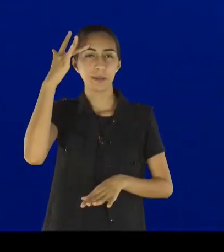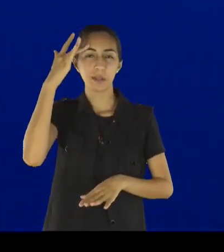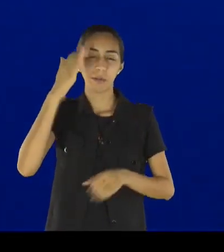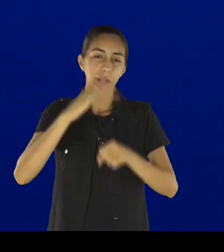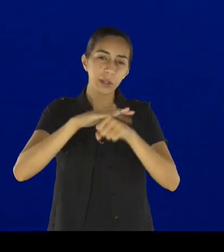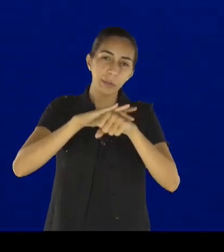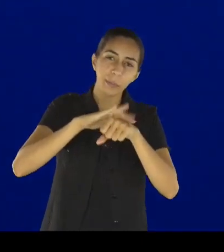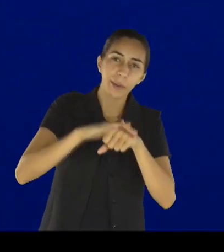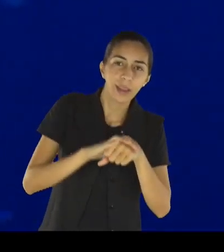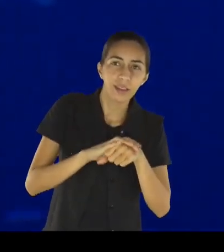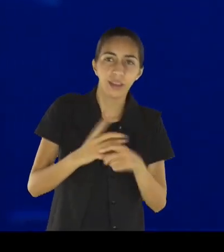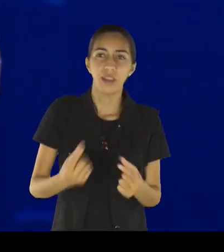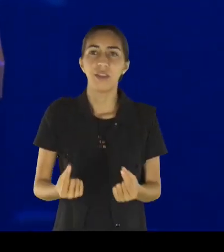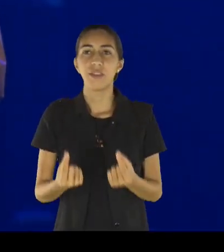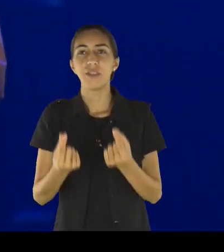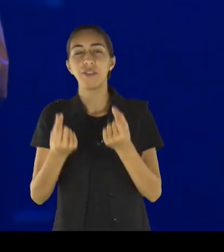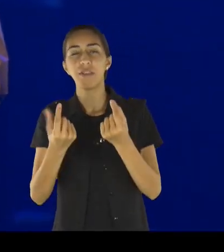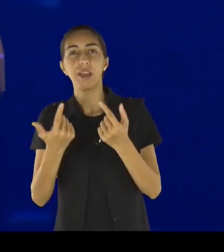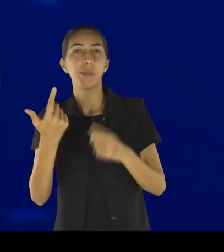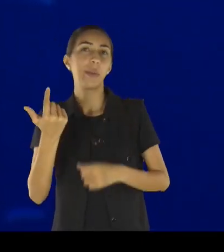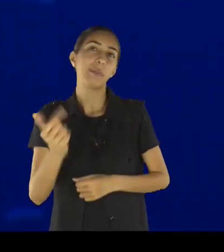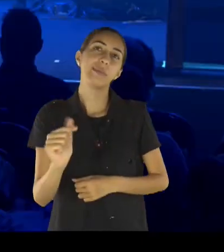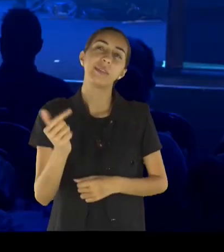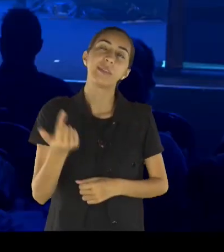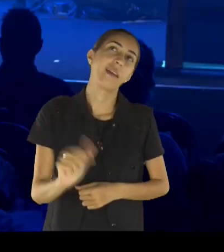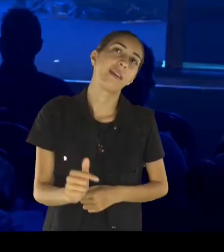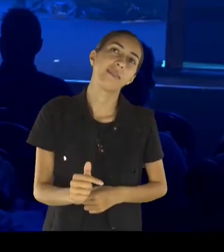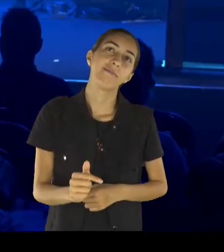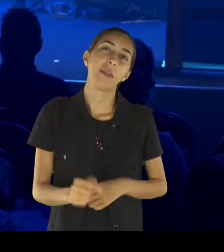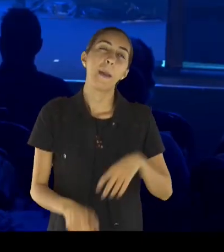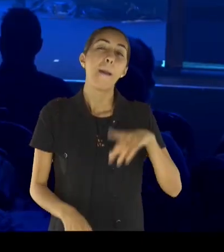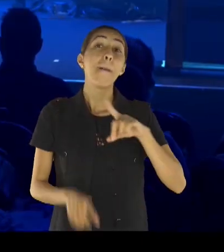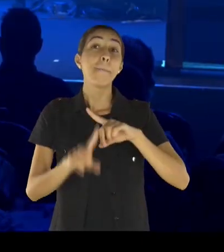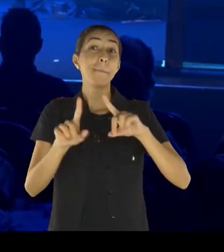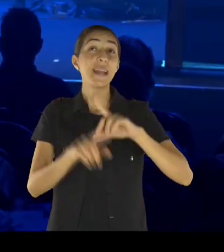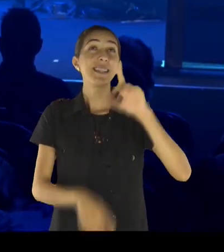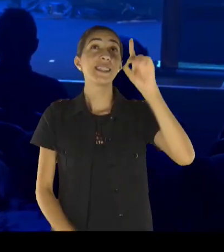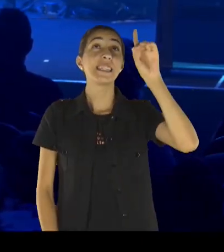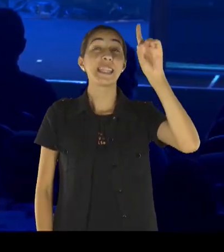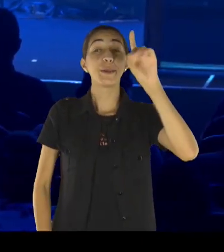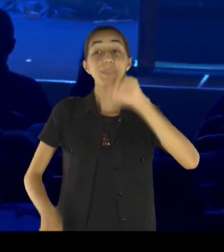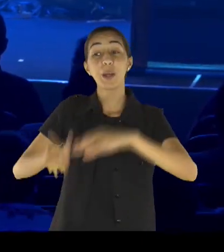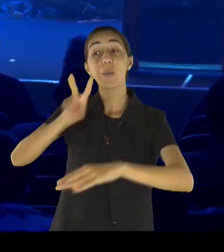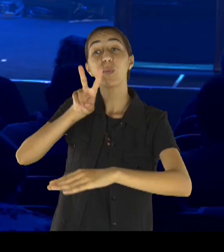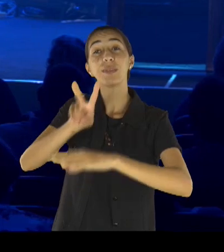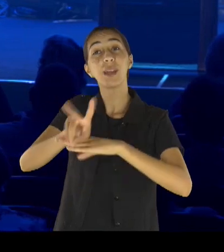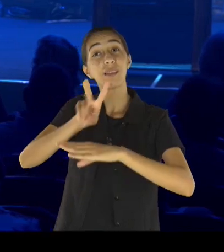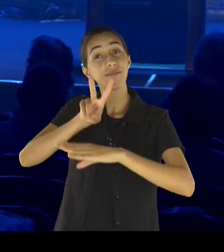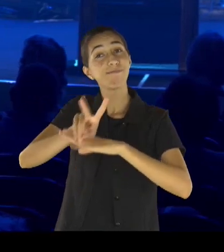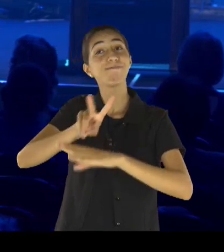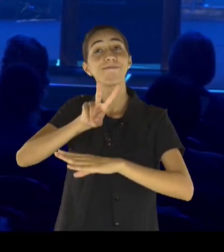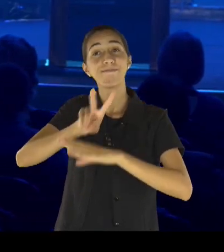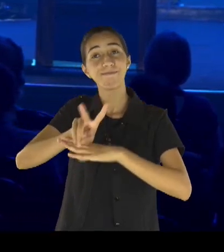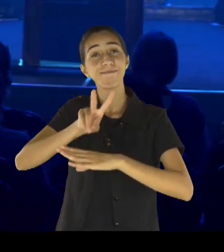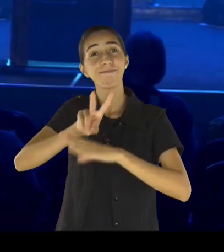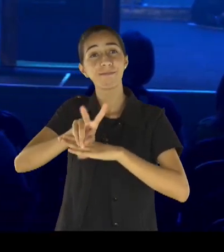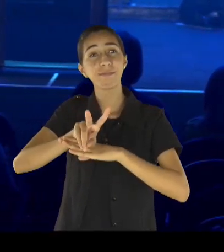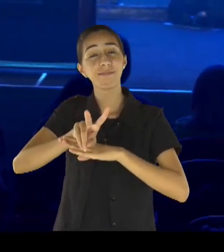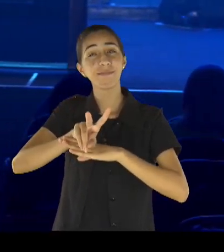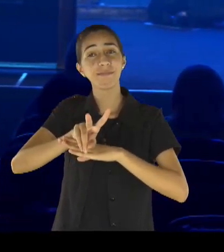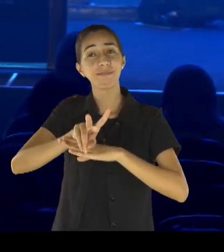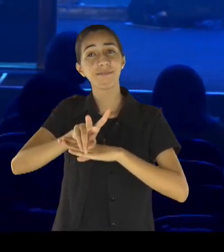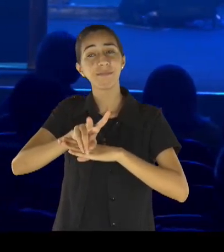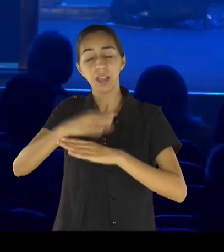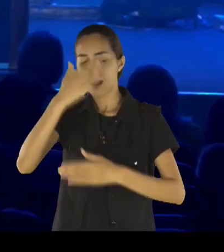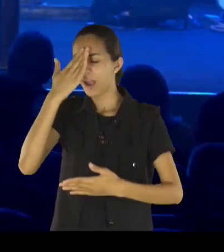nosso Deus, é de provisão, o nosso Deus, é o Deus que sara, tem de bom ânimo, continua em frente, continua em frente,